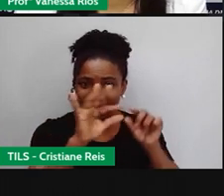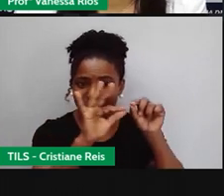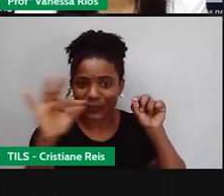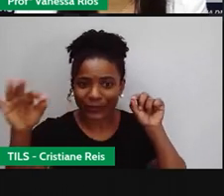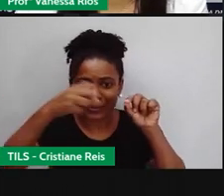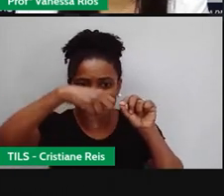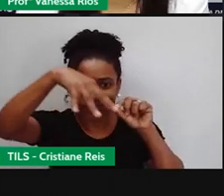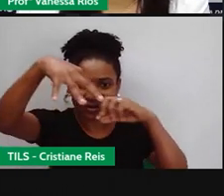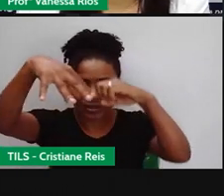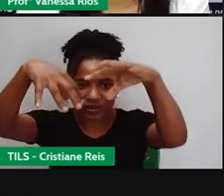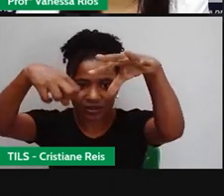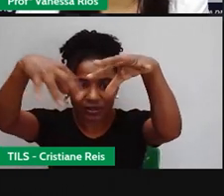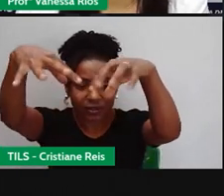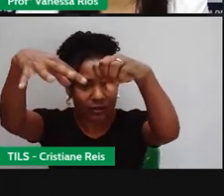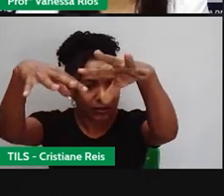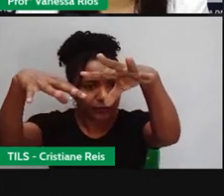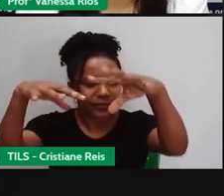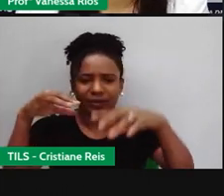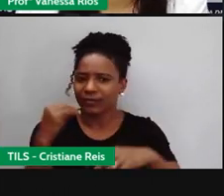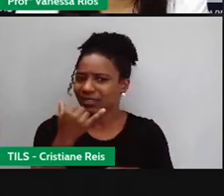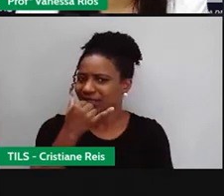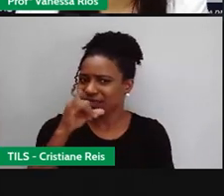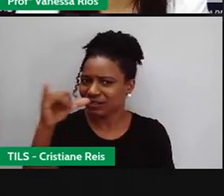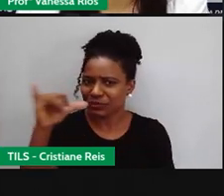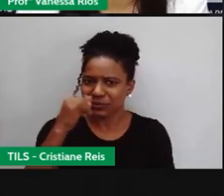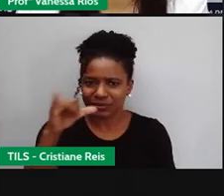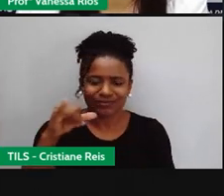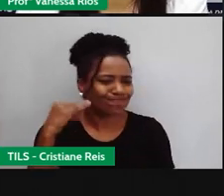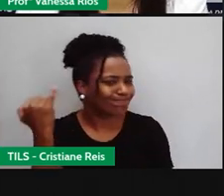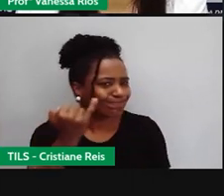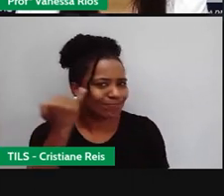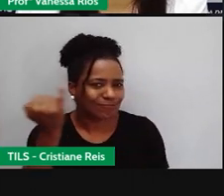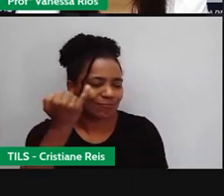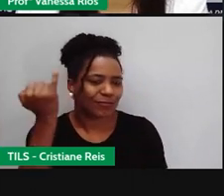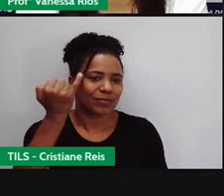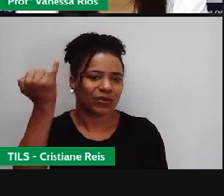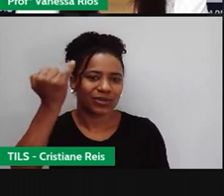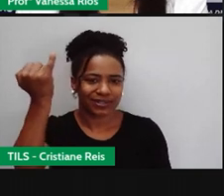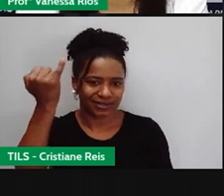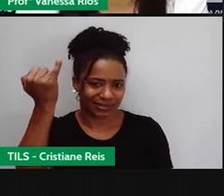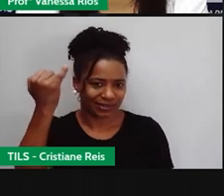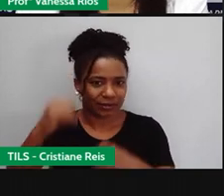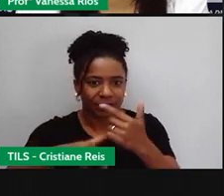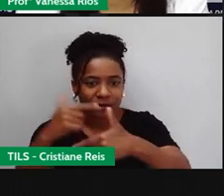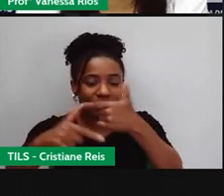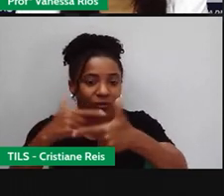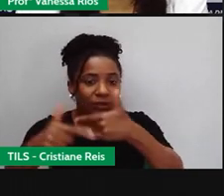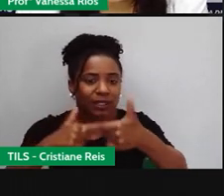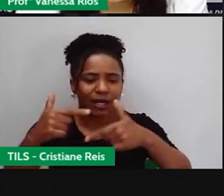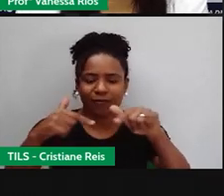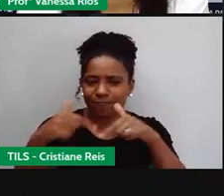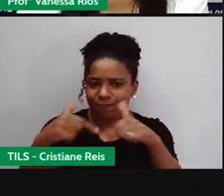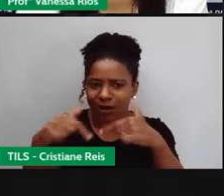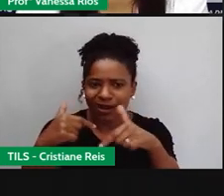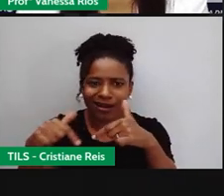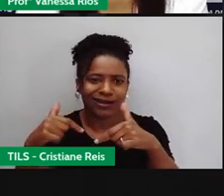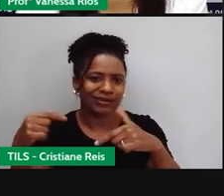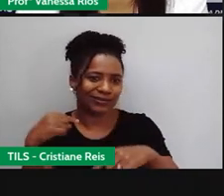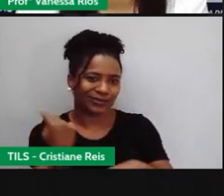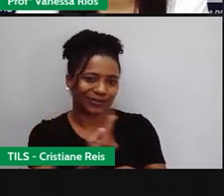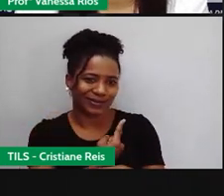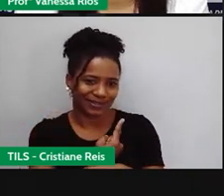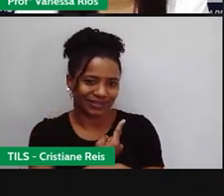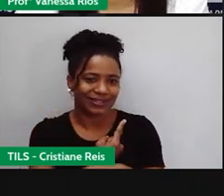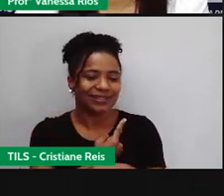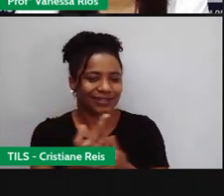observa que a energia, que é algo tão necessário, né? Para o funcionamento aí de várias atividades humanas no dia a